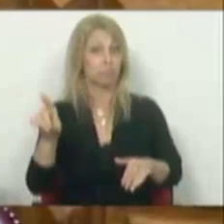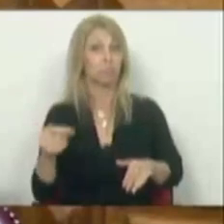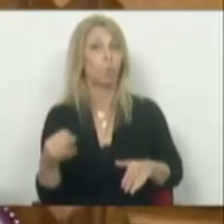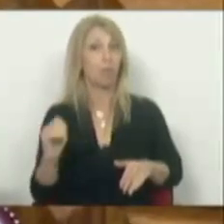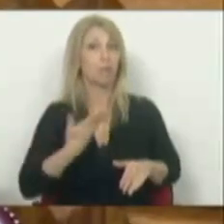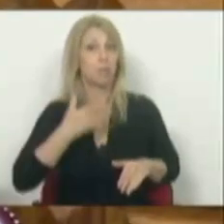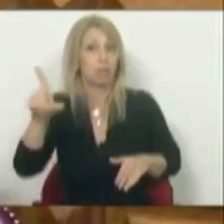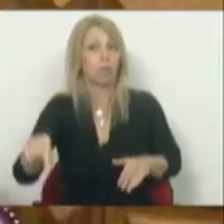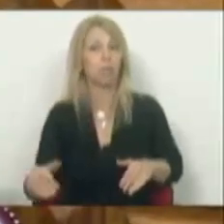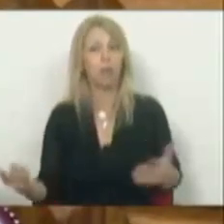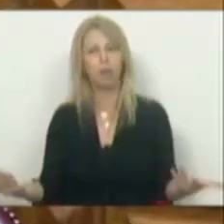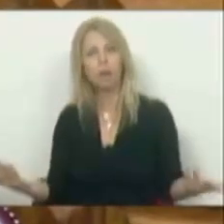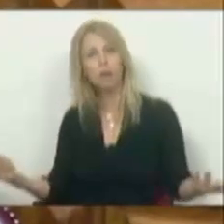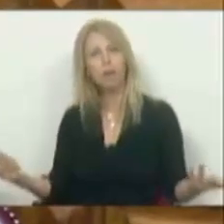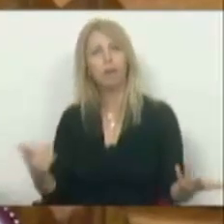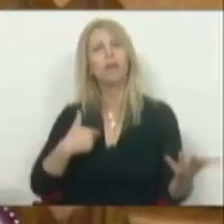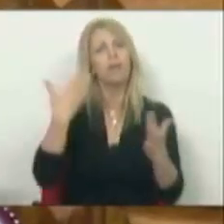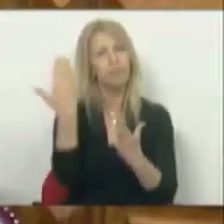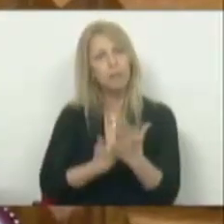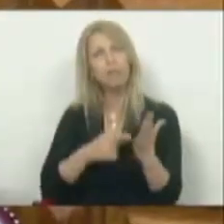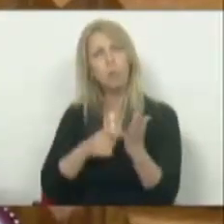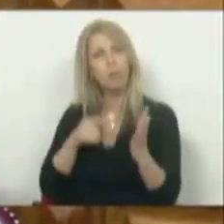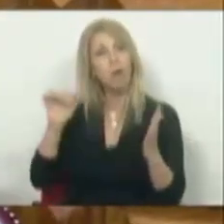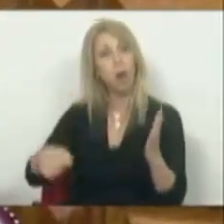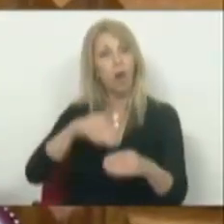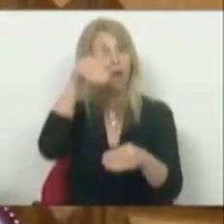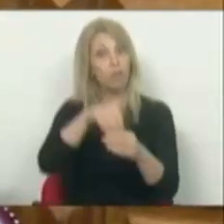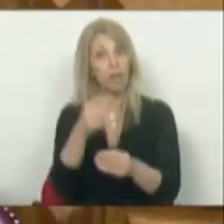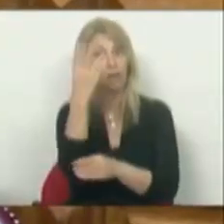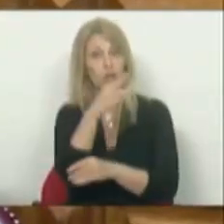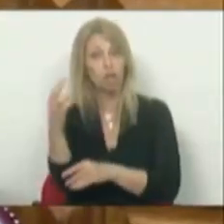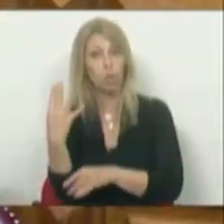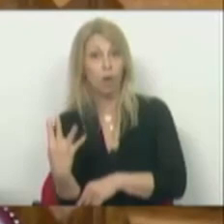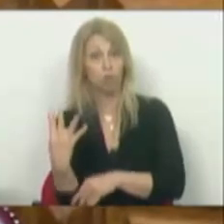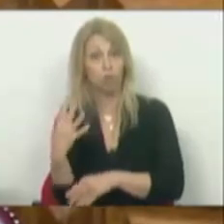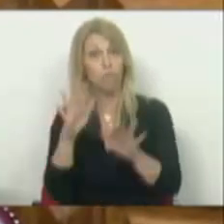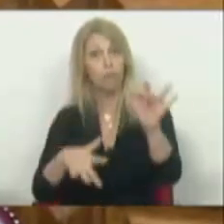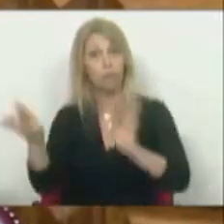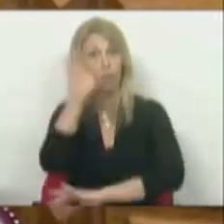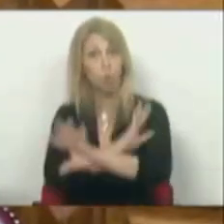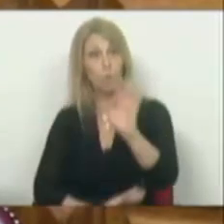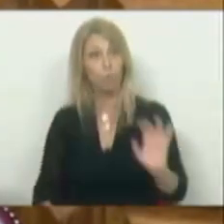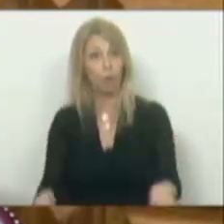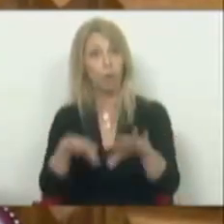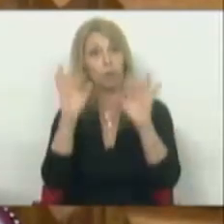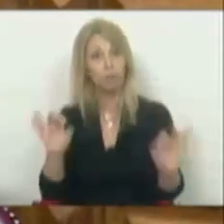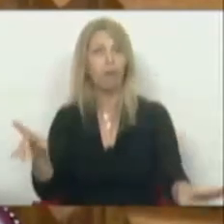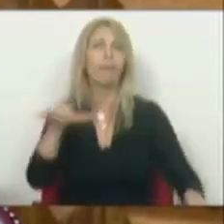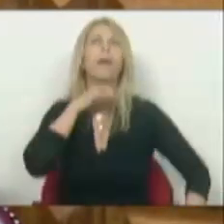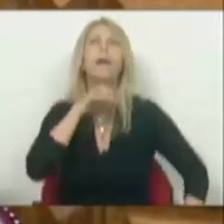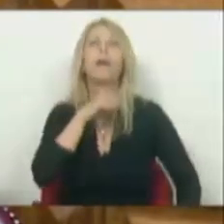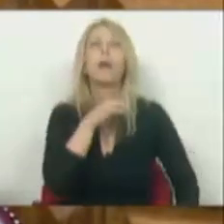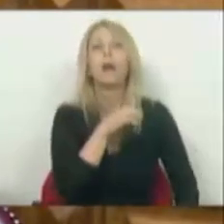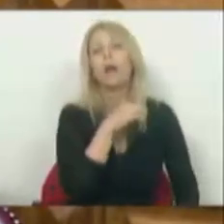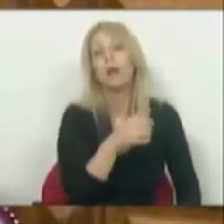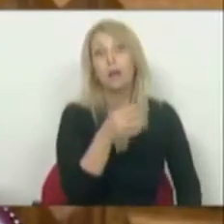Vão passar por uma declaração destas, votada por 3 quartos do Parlamento Europeu, como cão por vinha vindimada, não a vão sequer